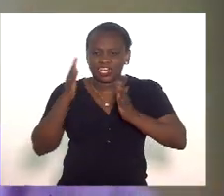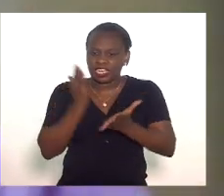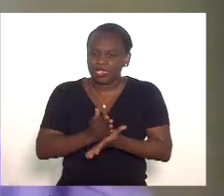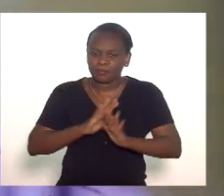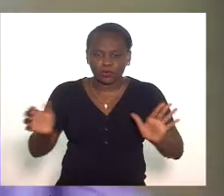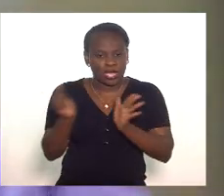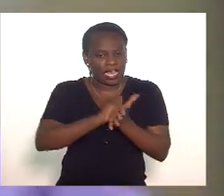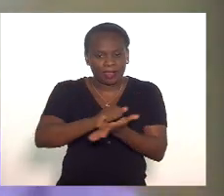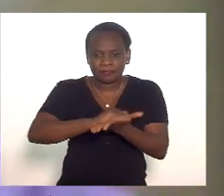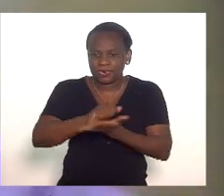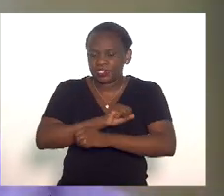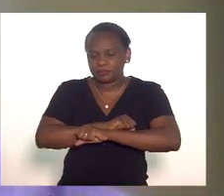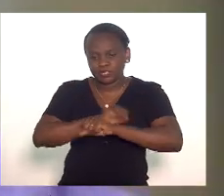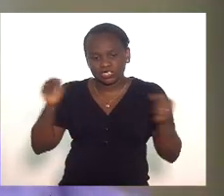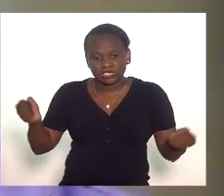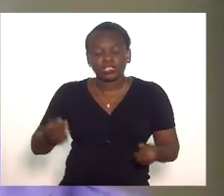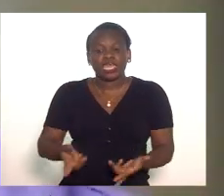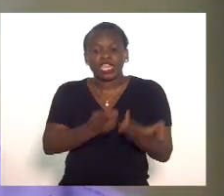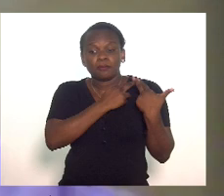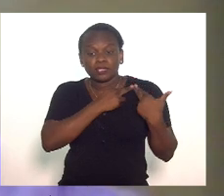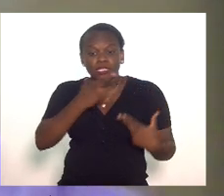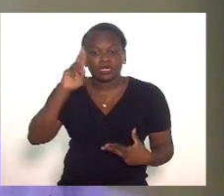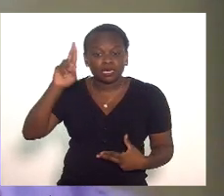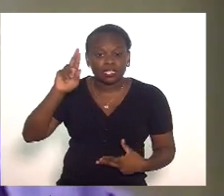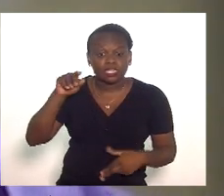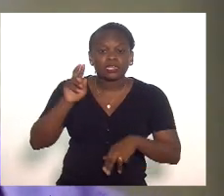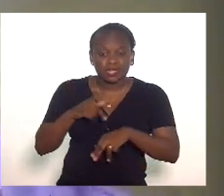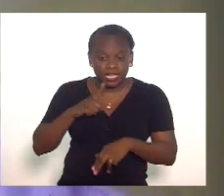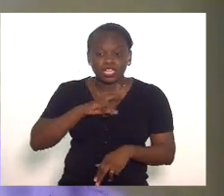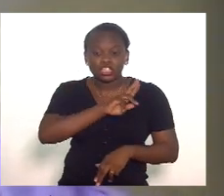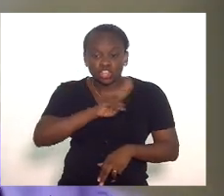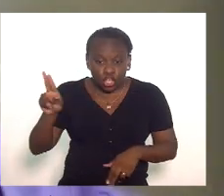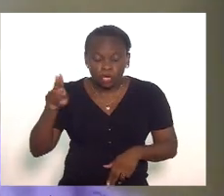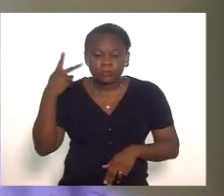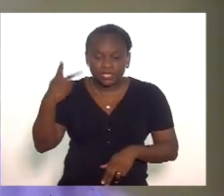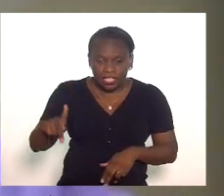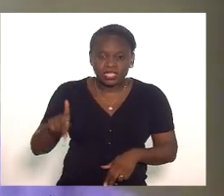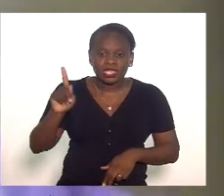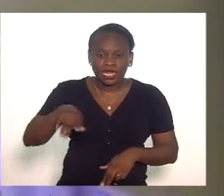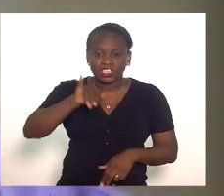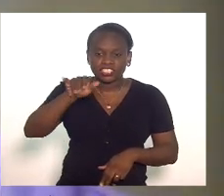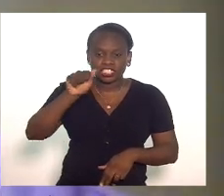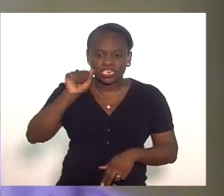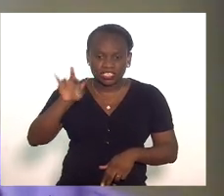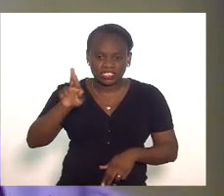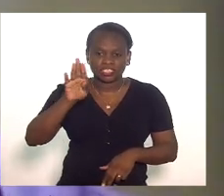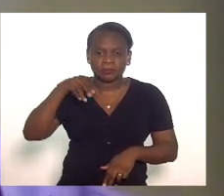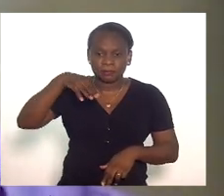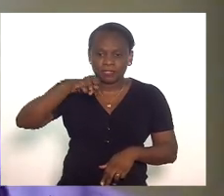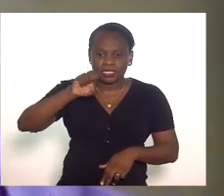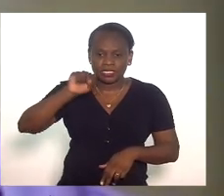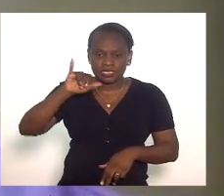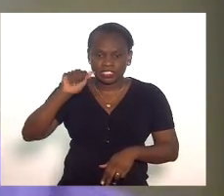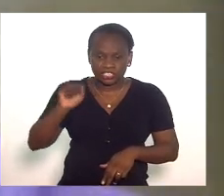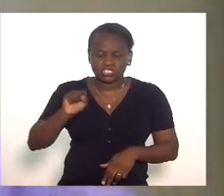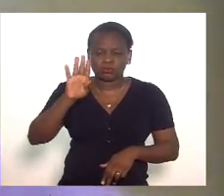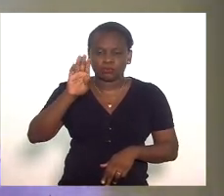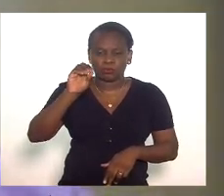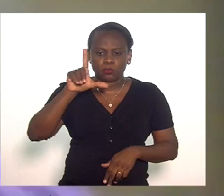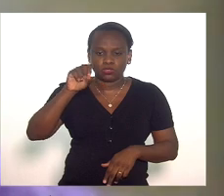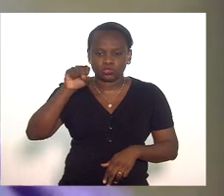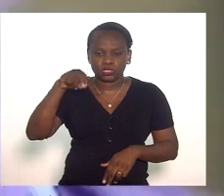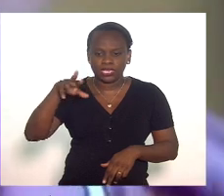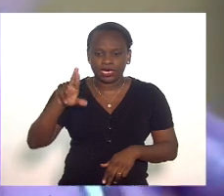se apaga e o responsável por isso tem nome e sobrenome é Jair Messias Bolsonaro muito